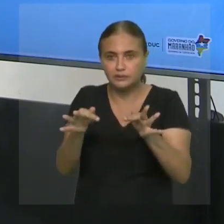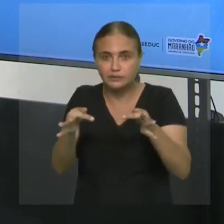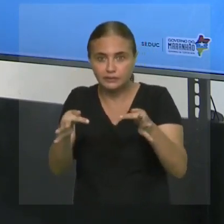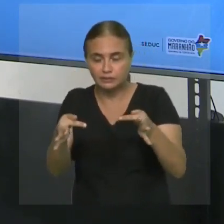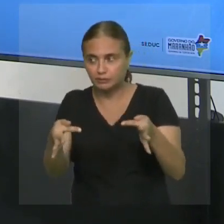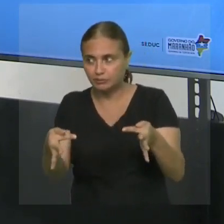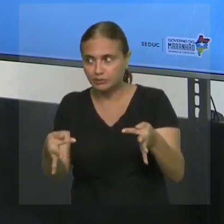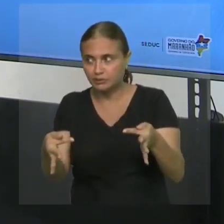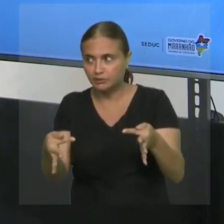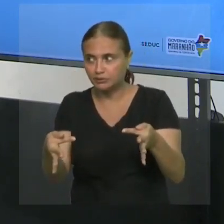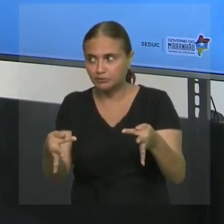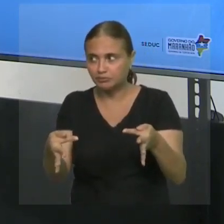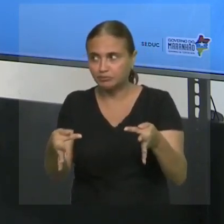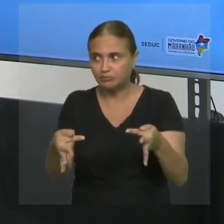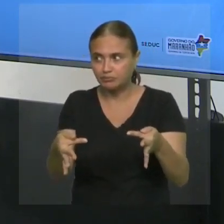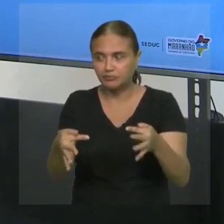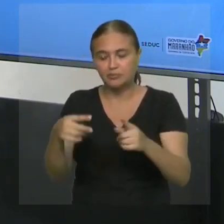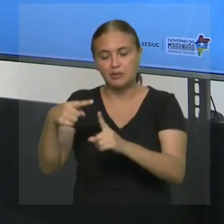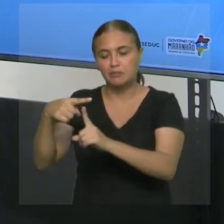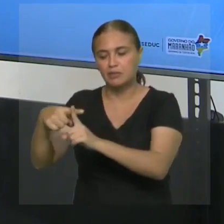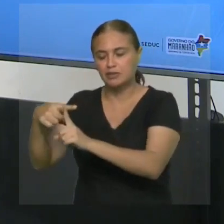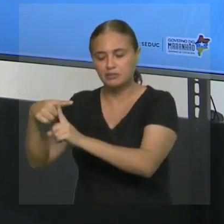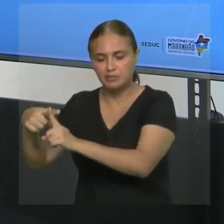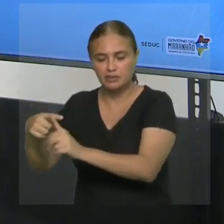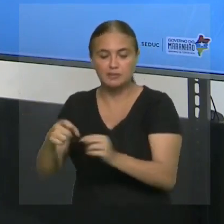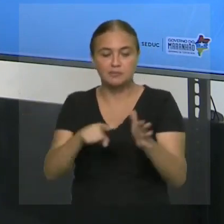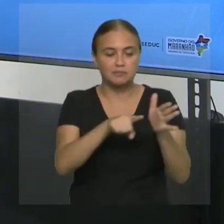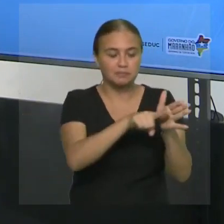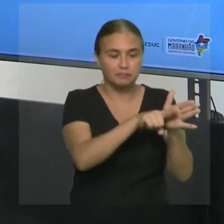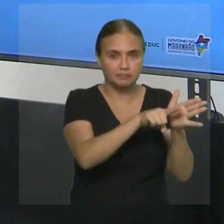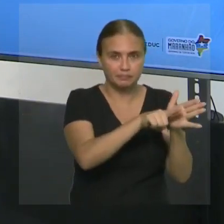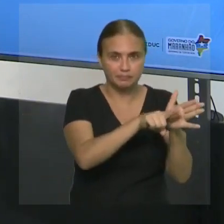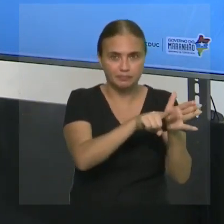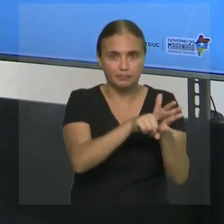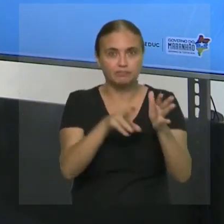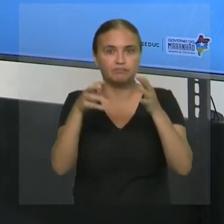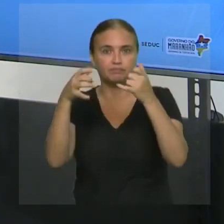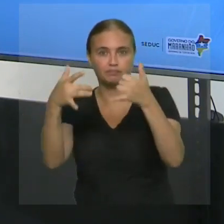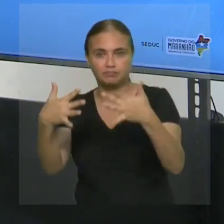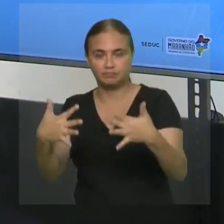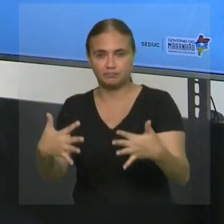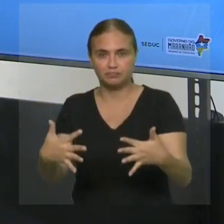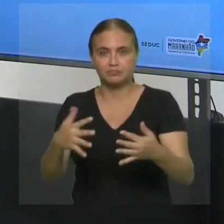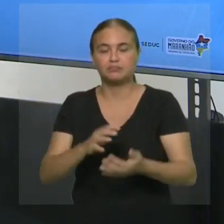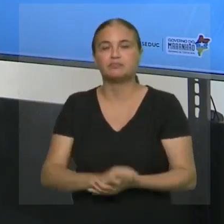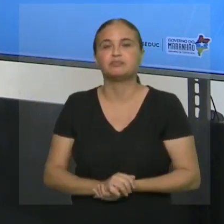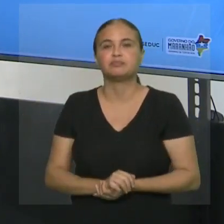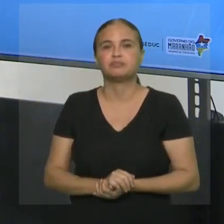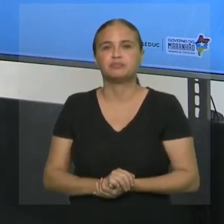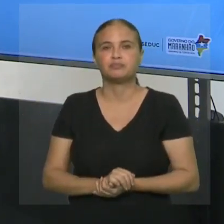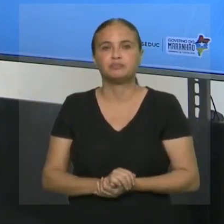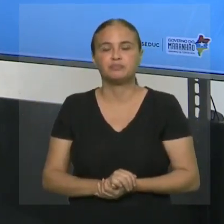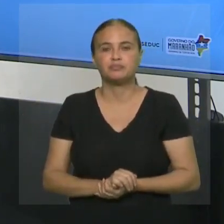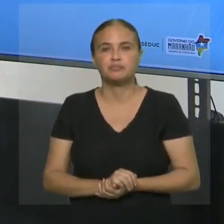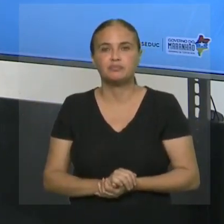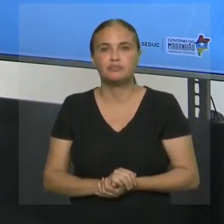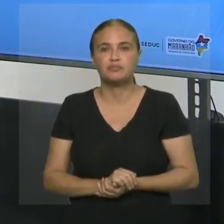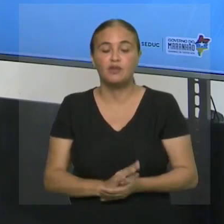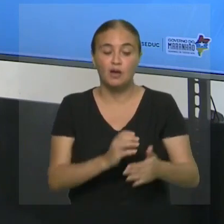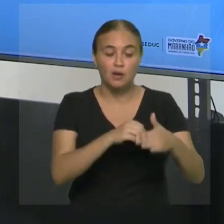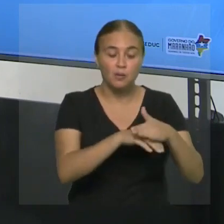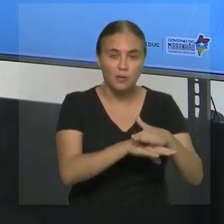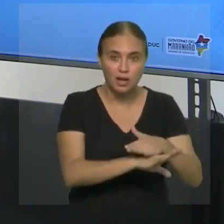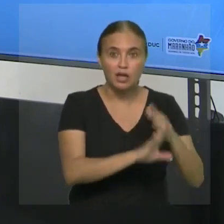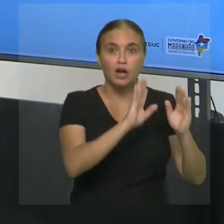lei. Uma norma. Então, você só faz o que está sendo falado. Aí, eu tenho o seguinte. Conserva o